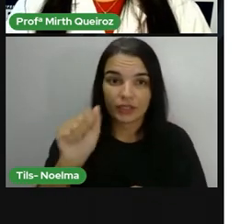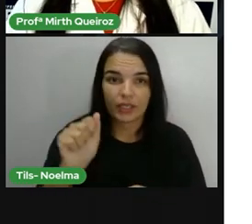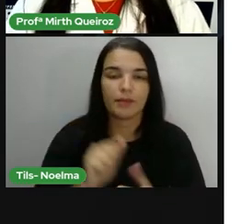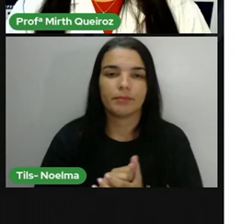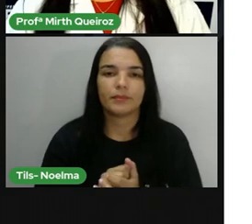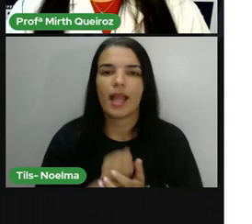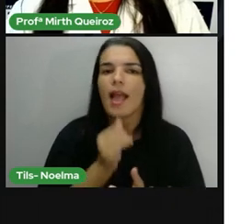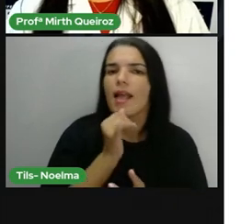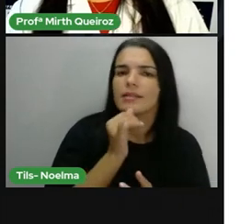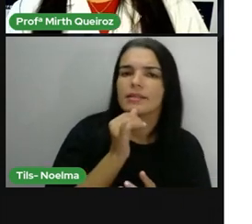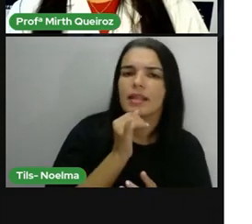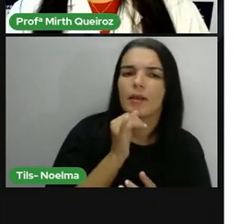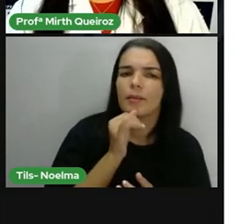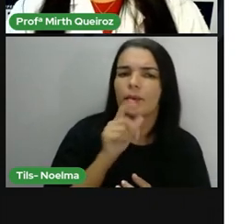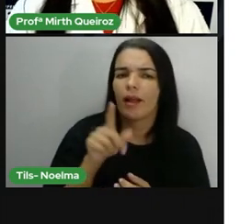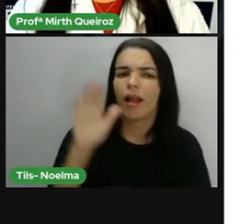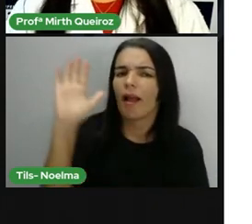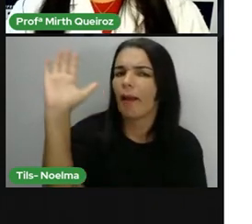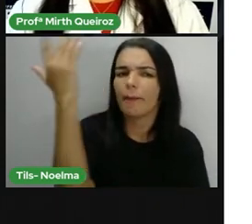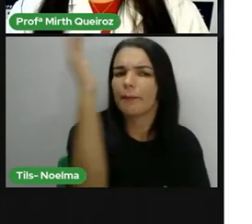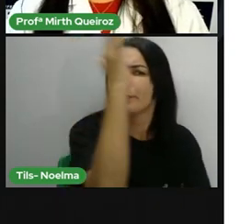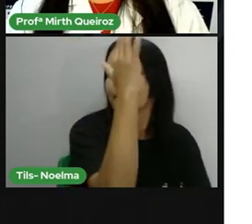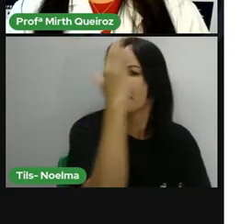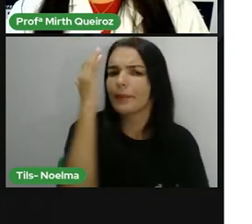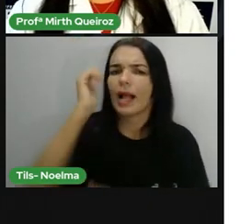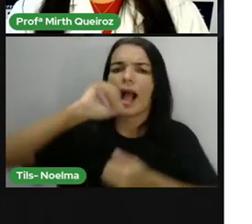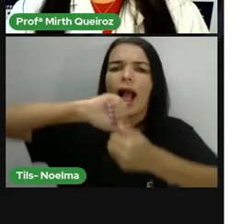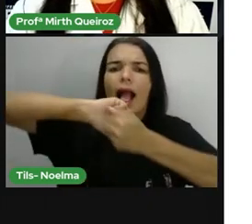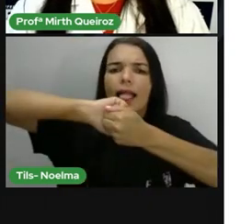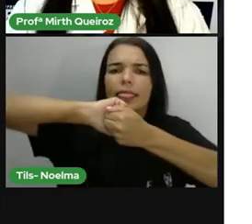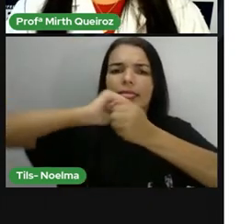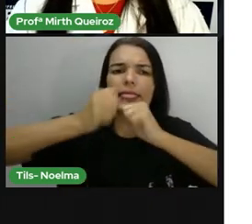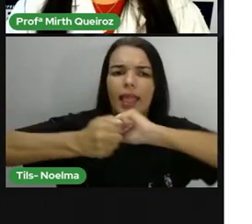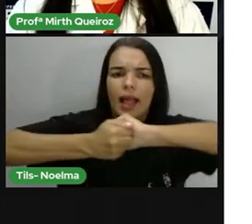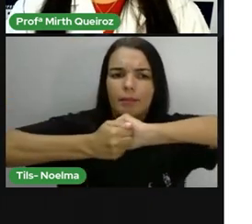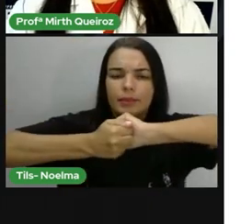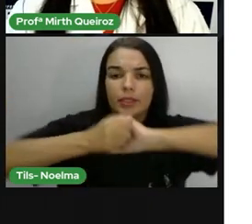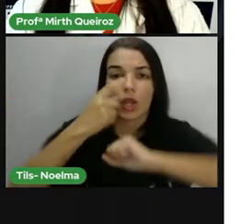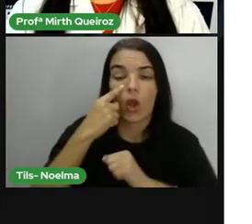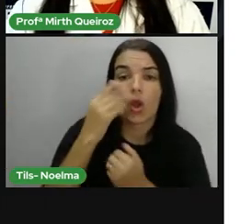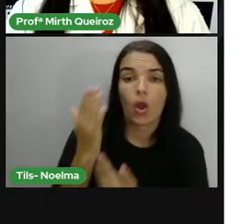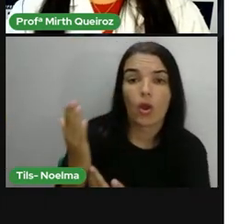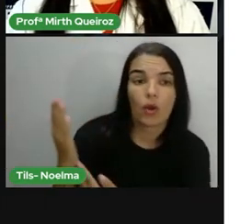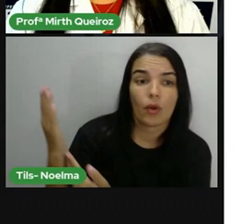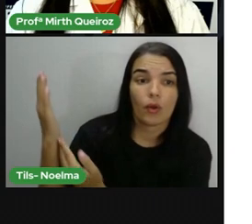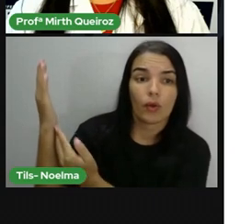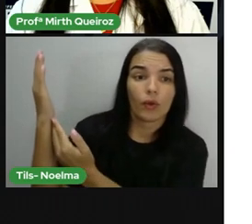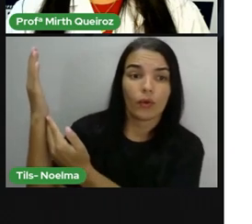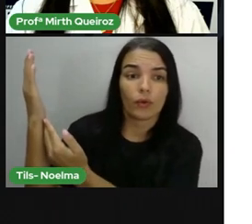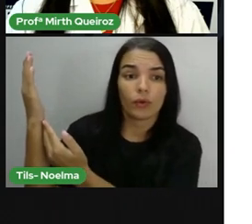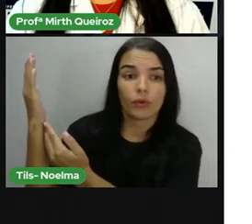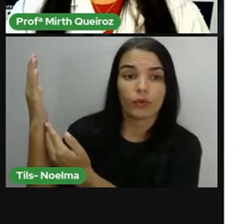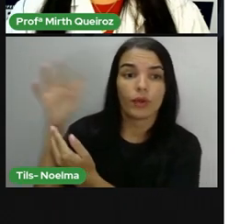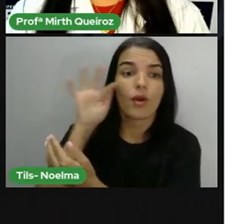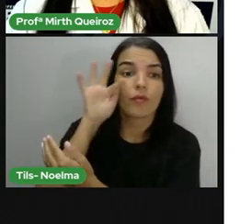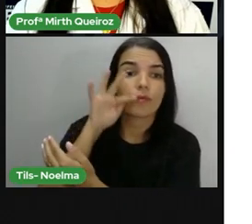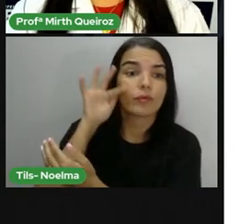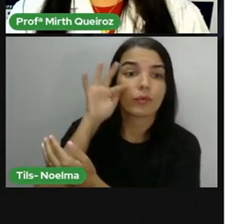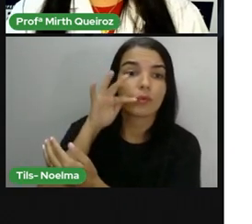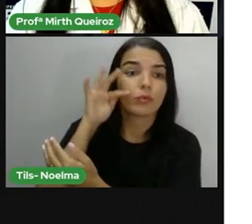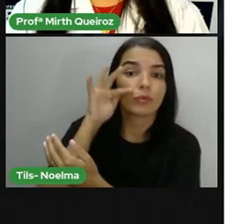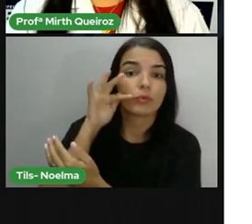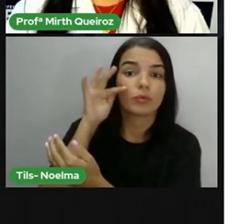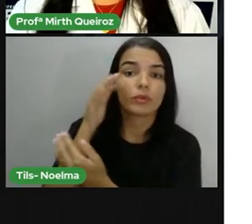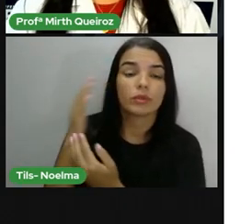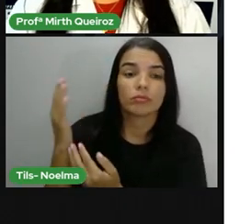Exemplos de plantas que se adaptam. Aí a gente tem o umbuzeiro, por exemplo, né? A fruteira da caatinga,